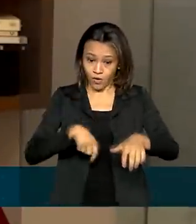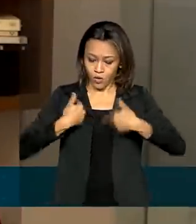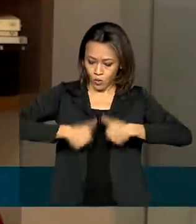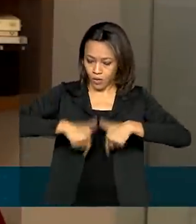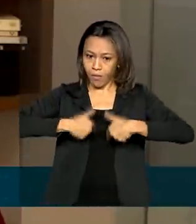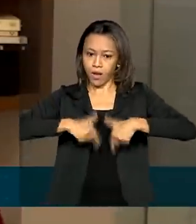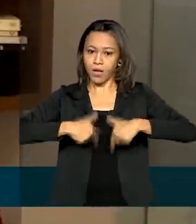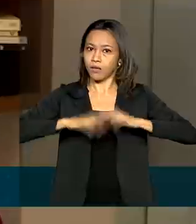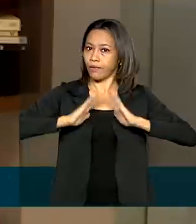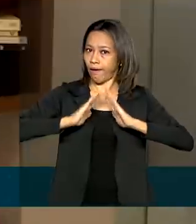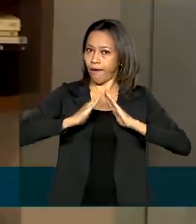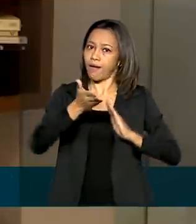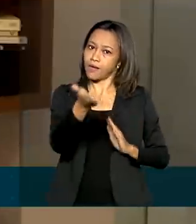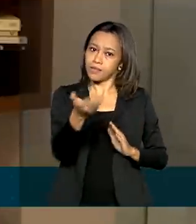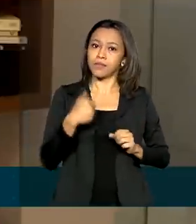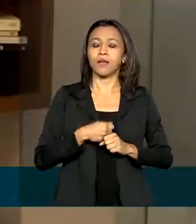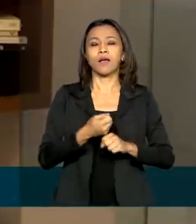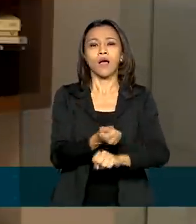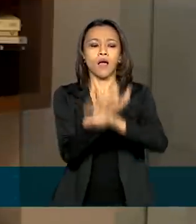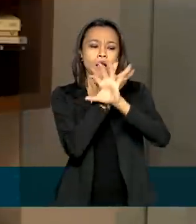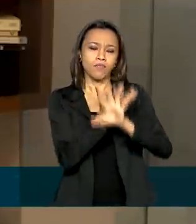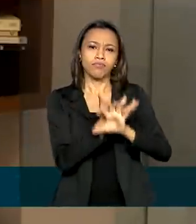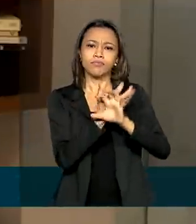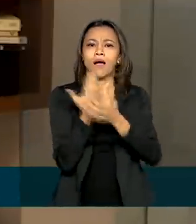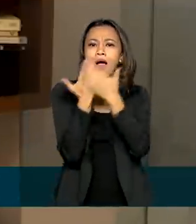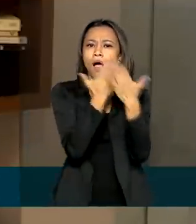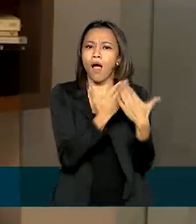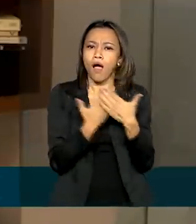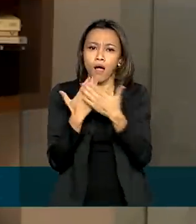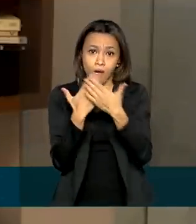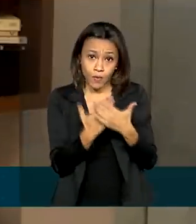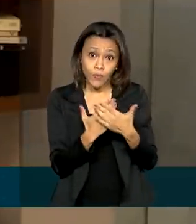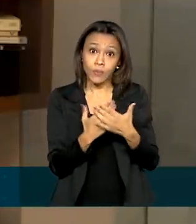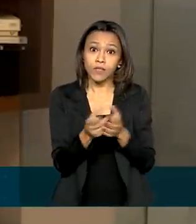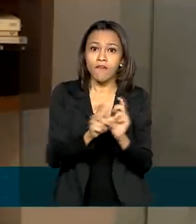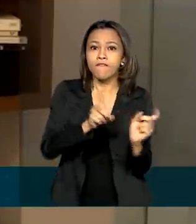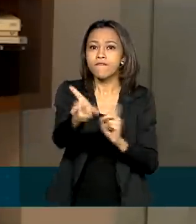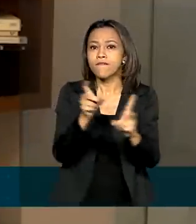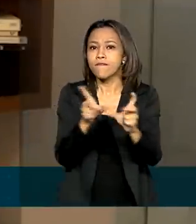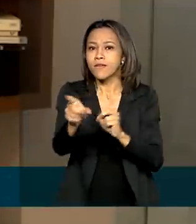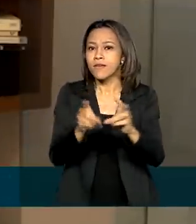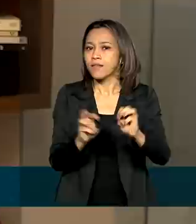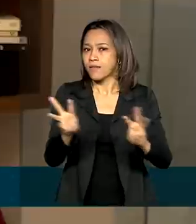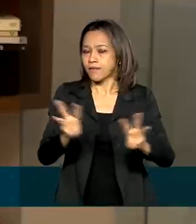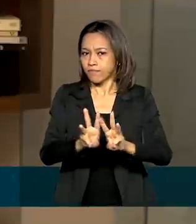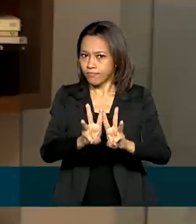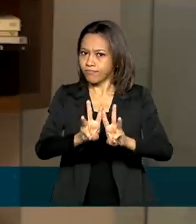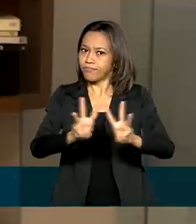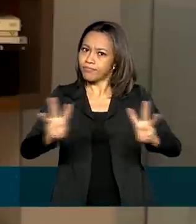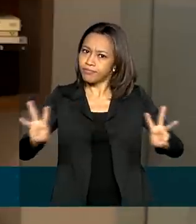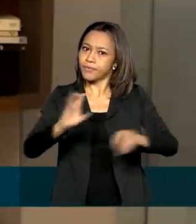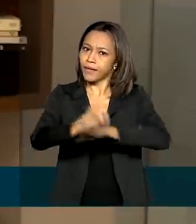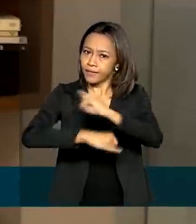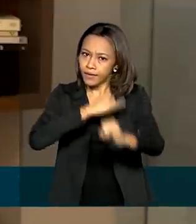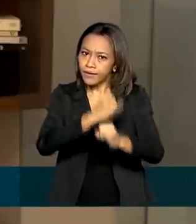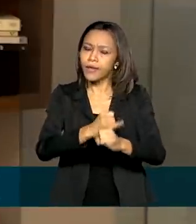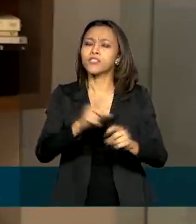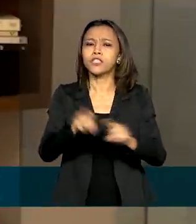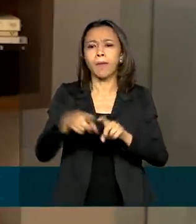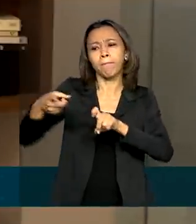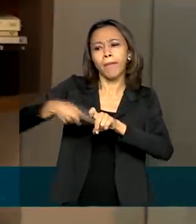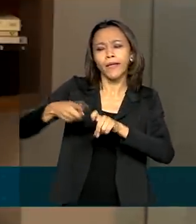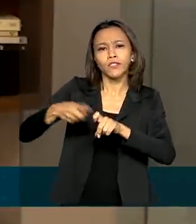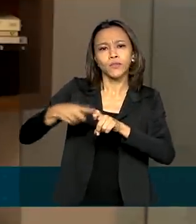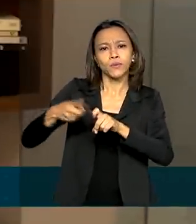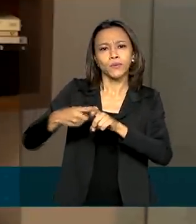agora, por exemplo, videoaulas, aumento do comércio eletrônico e até a possibilidade de fazer consultas